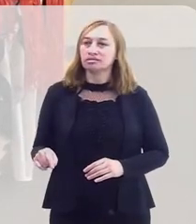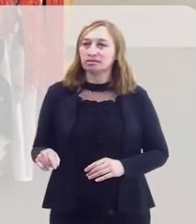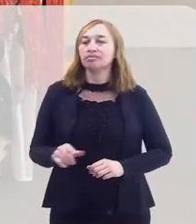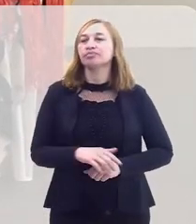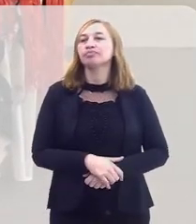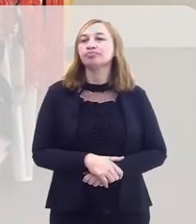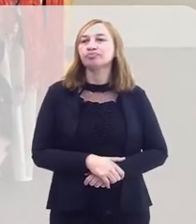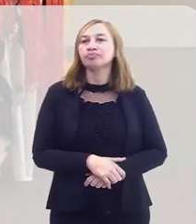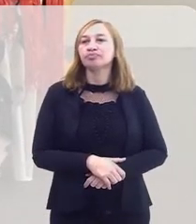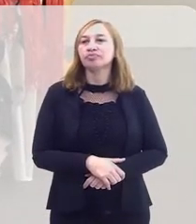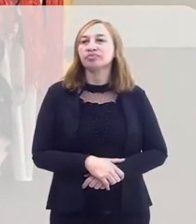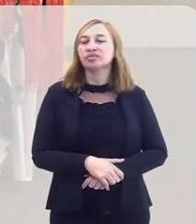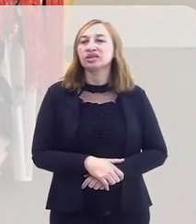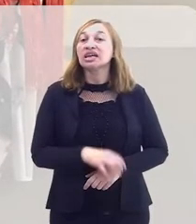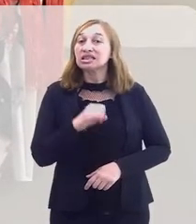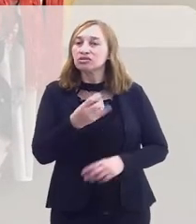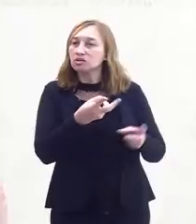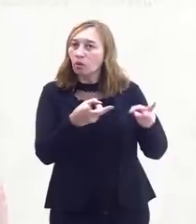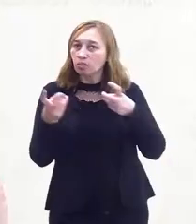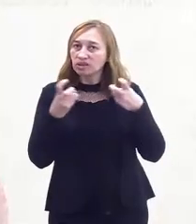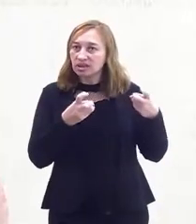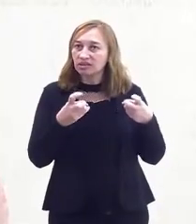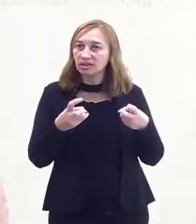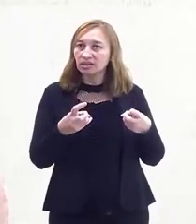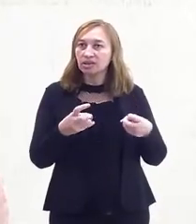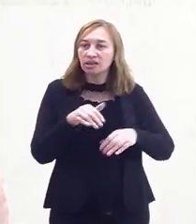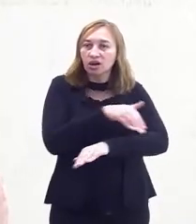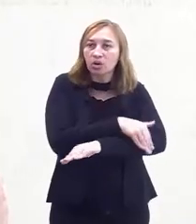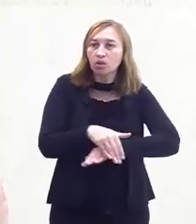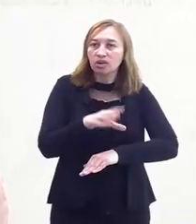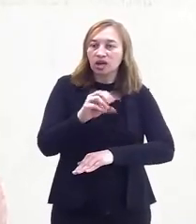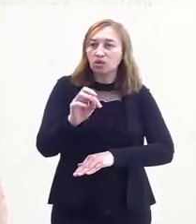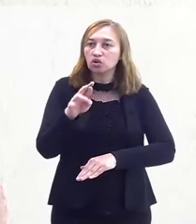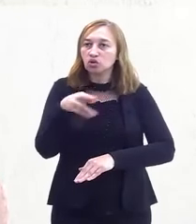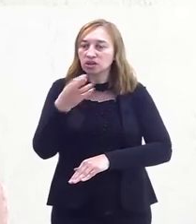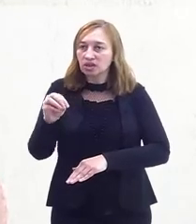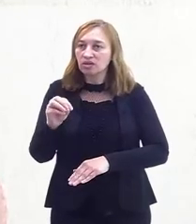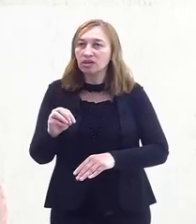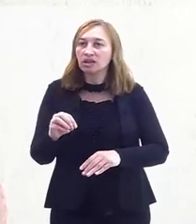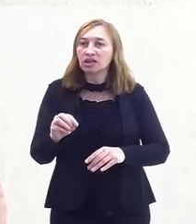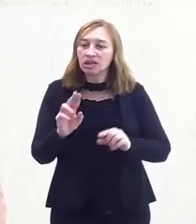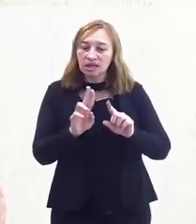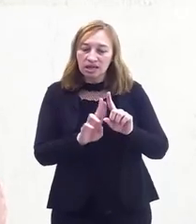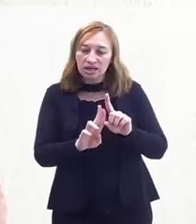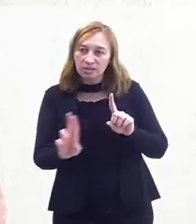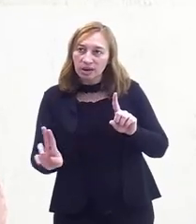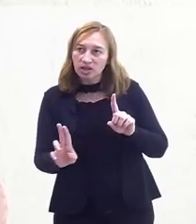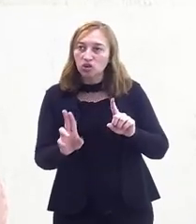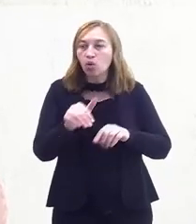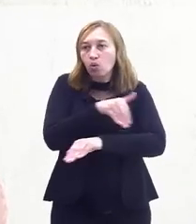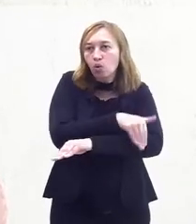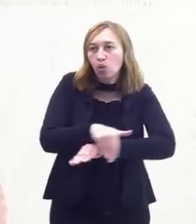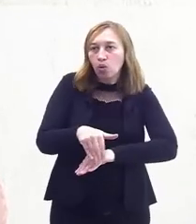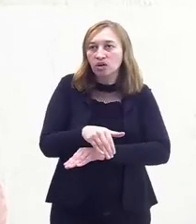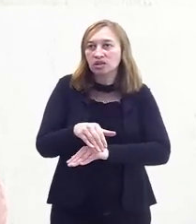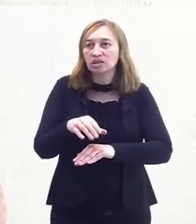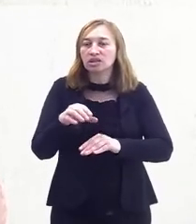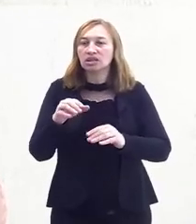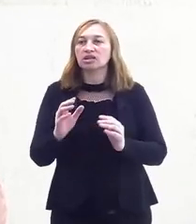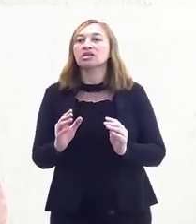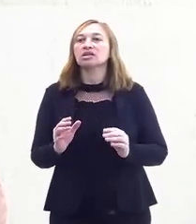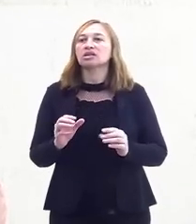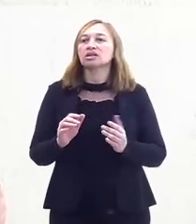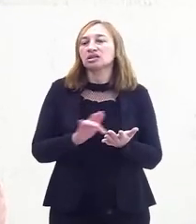Que é a Rua da Constituição, que, inclusive, se vocês observarem, está lá a Rua da Constituição e embaixo está a Rua